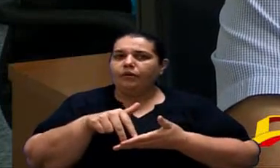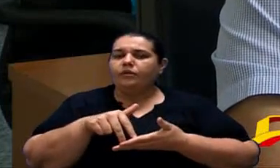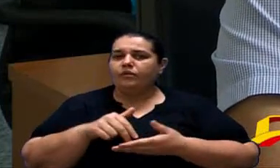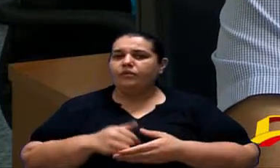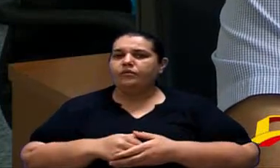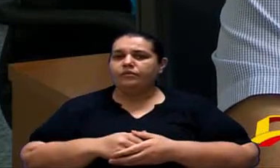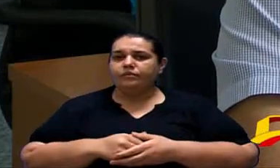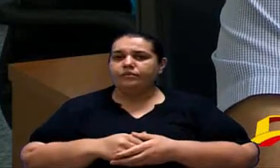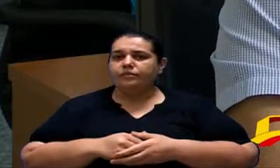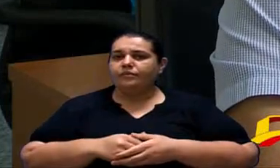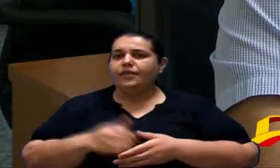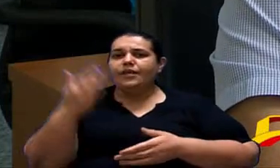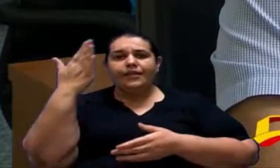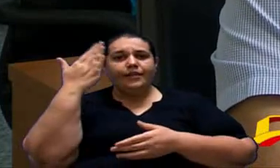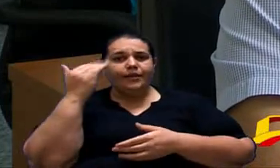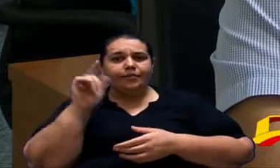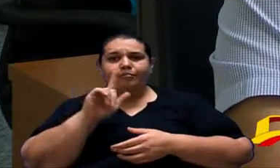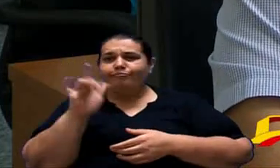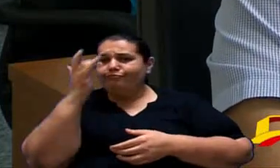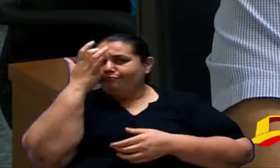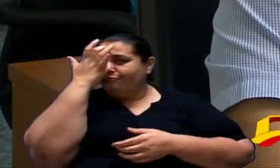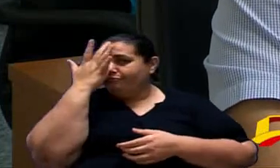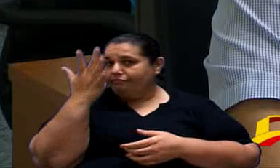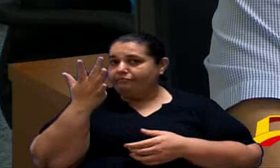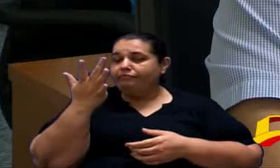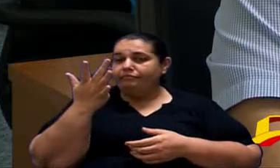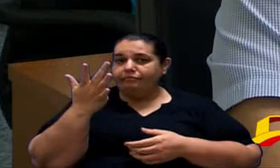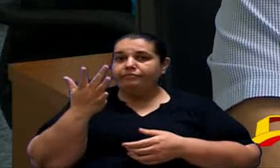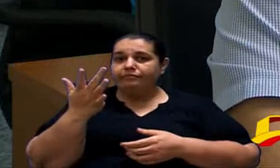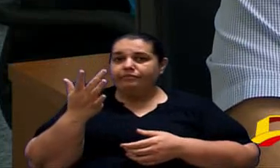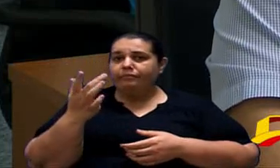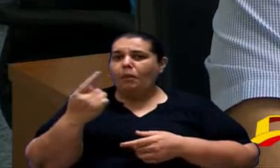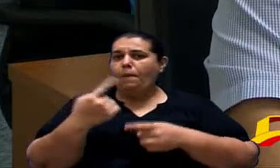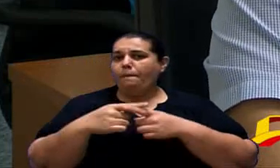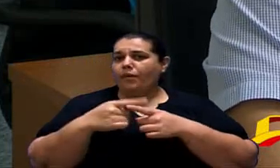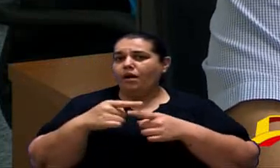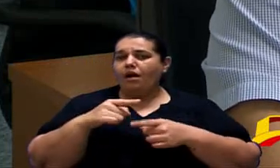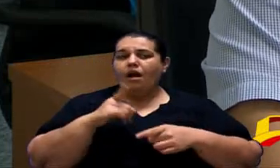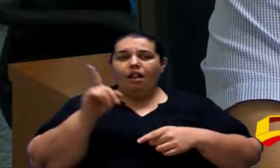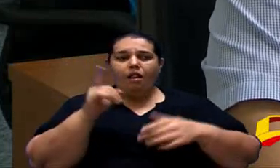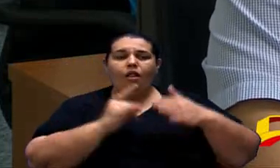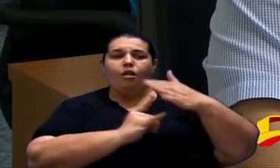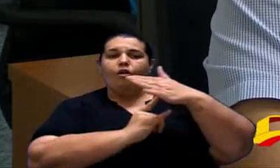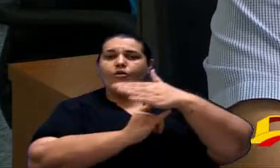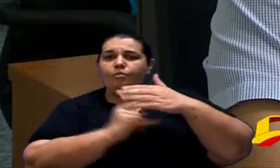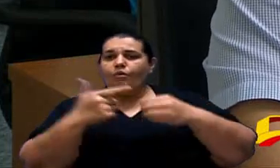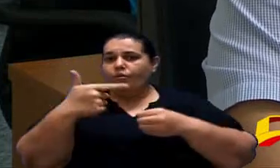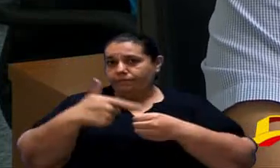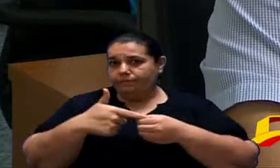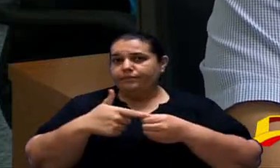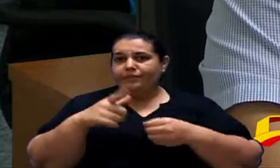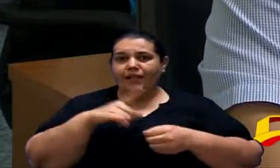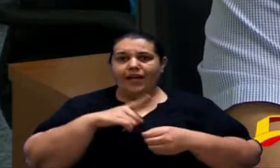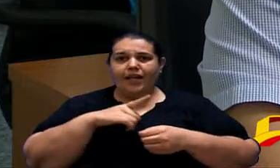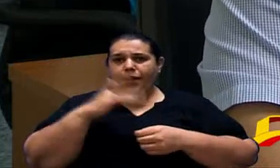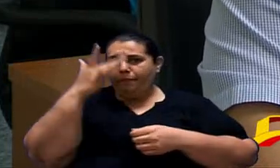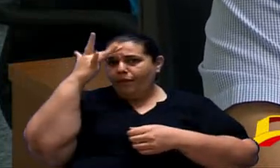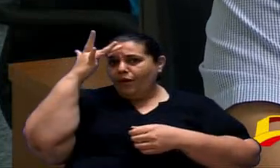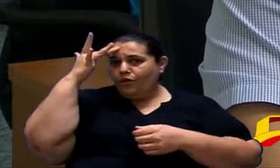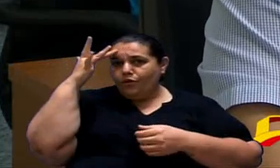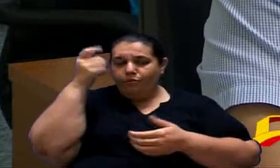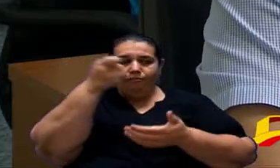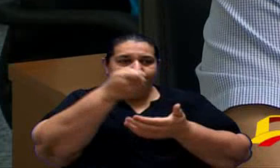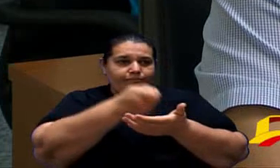e eu sei que não é fácil né porque no posto de gasolina a gente tem clientes